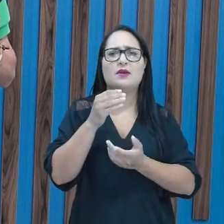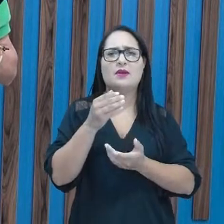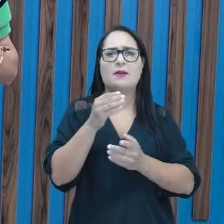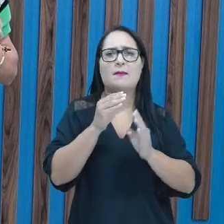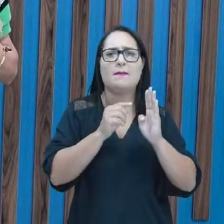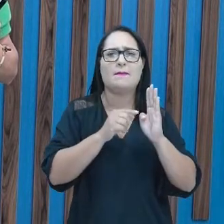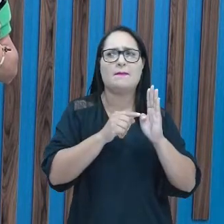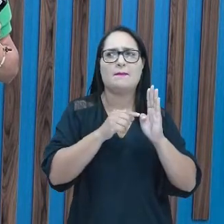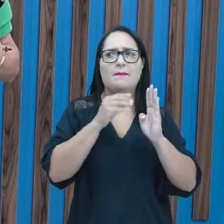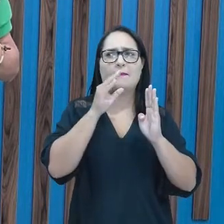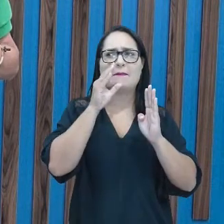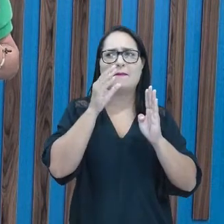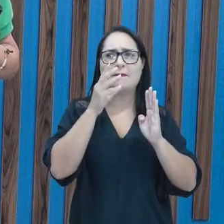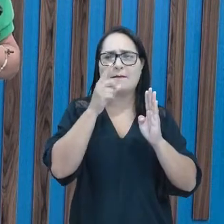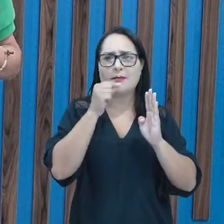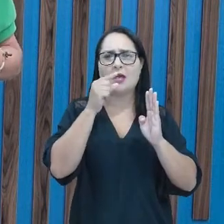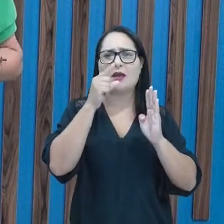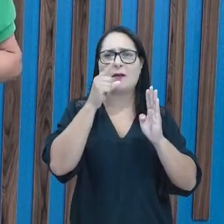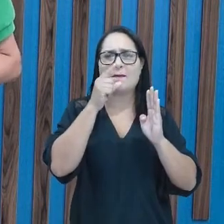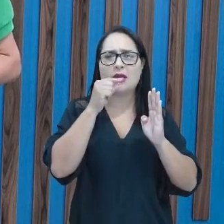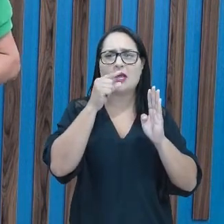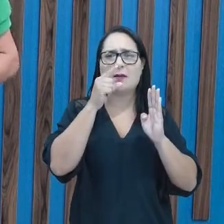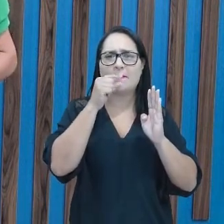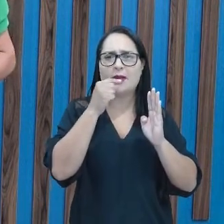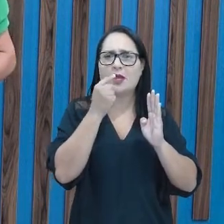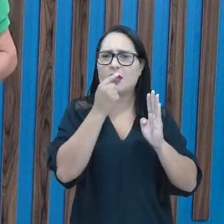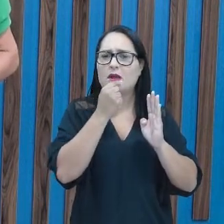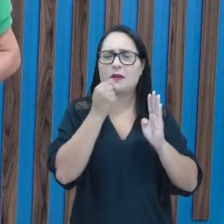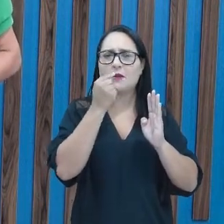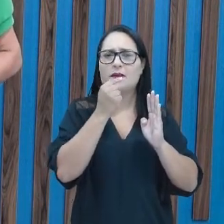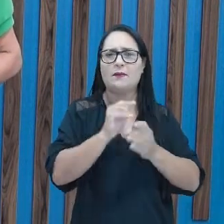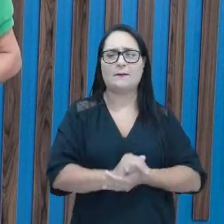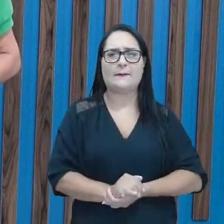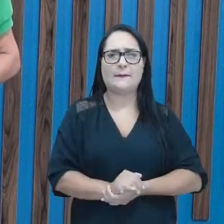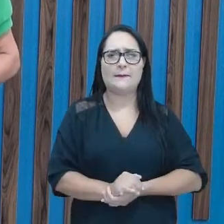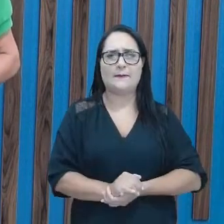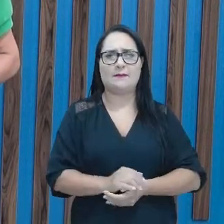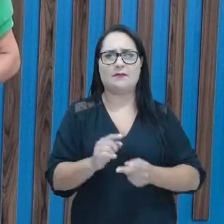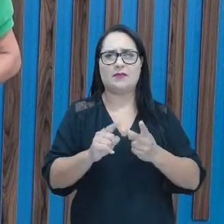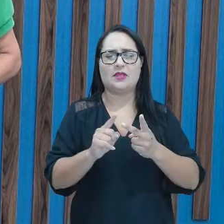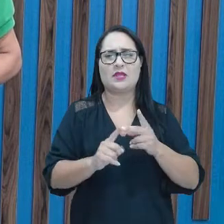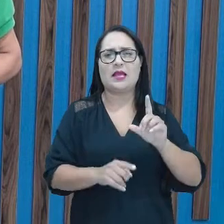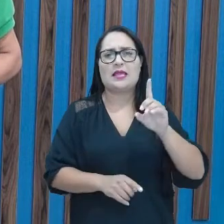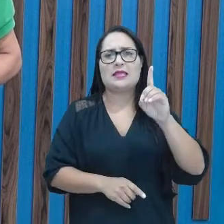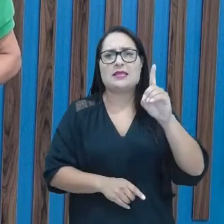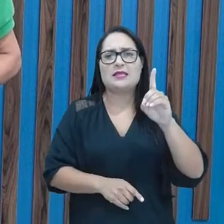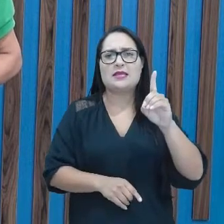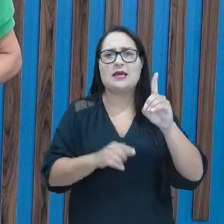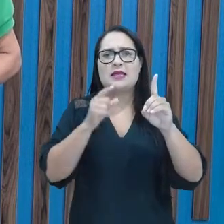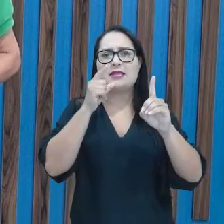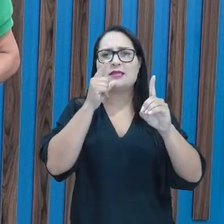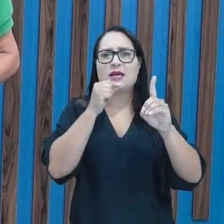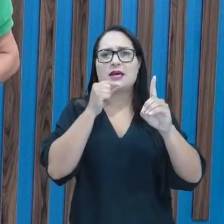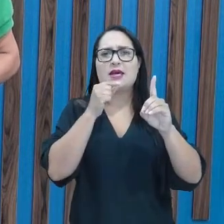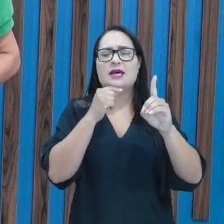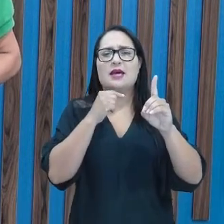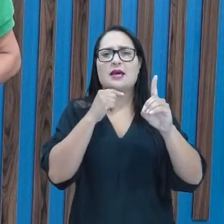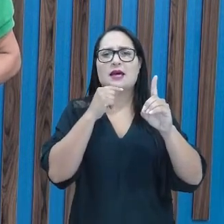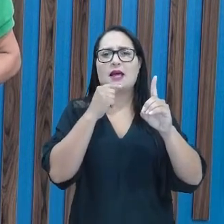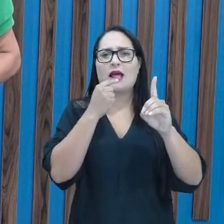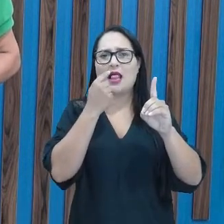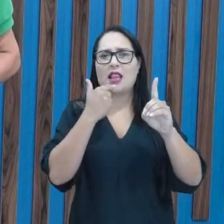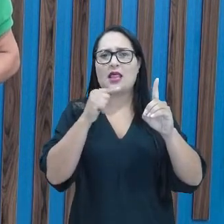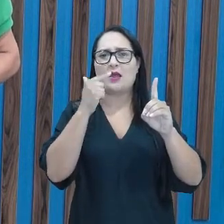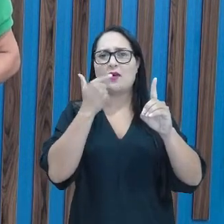B? B, B Os lábios. Fala a letrinha D agora. D, D Olha, é a